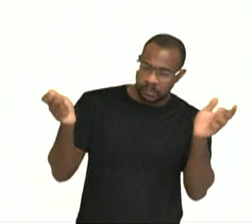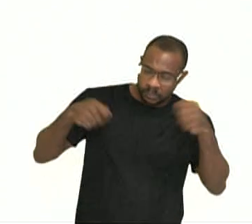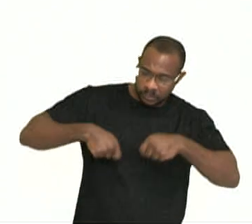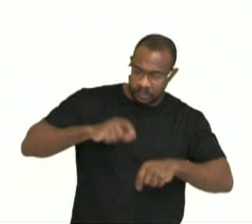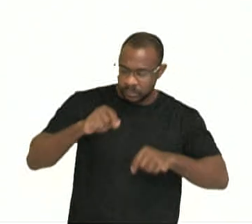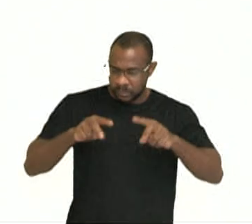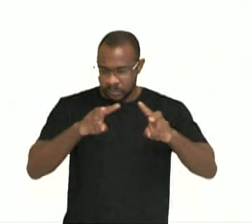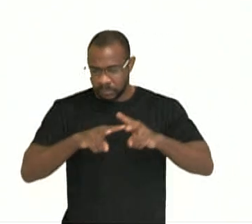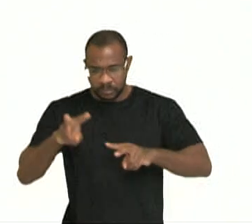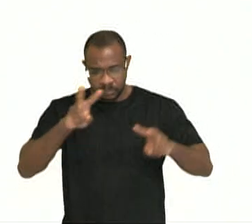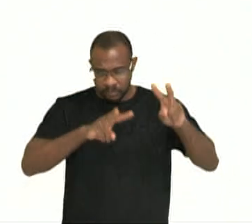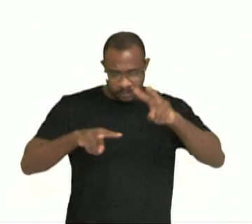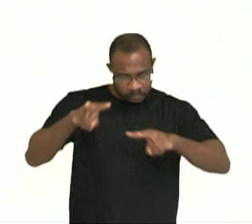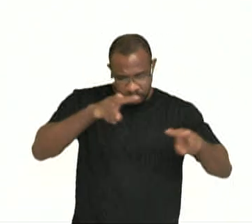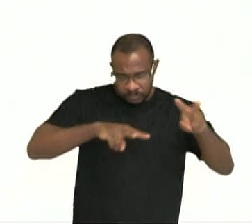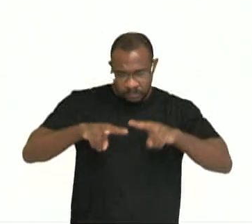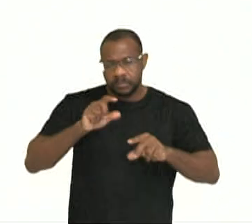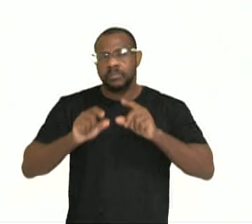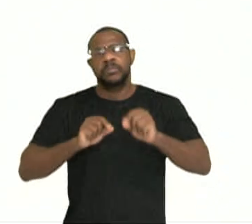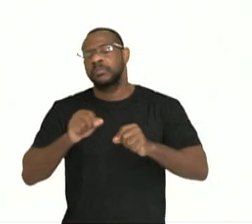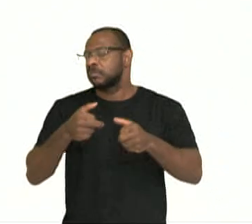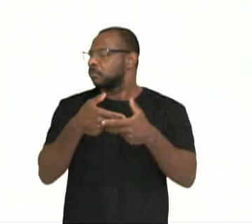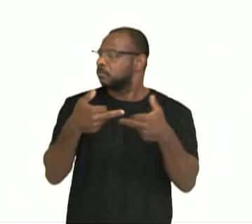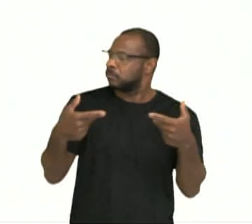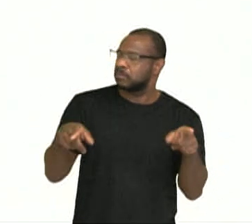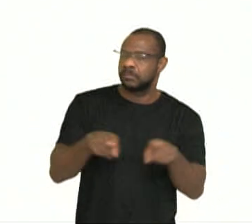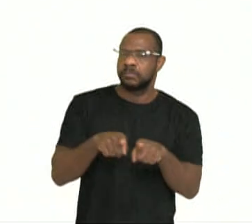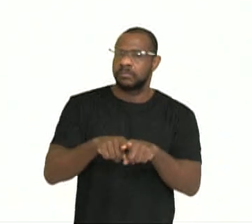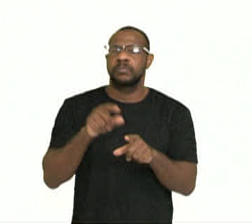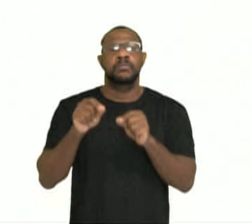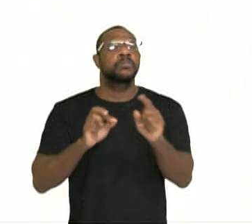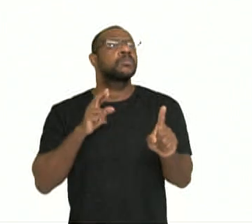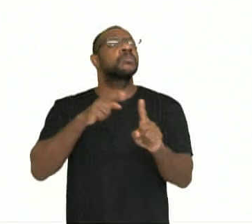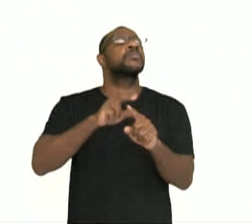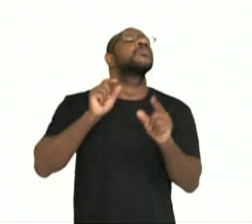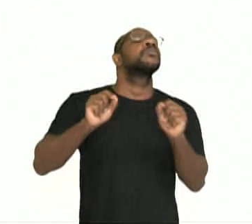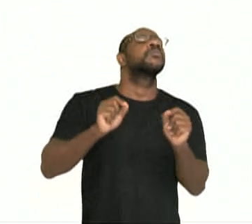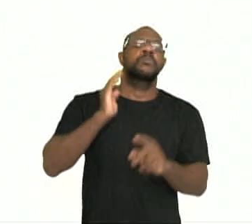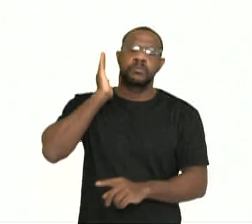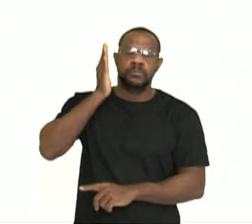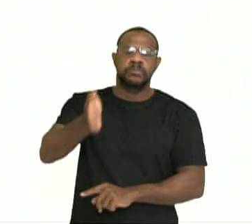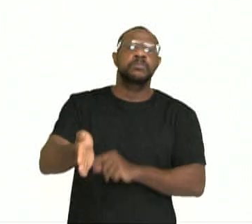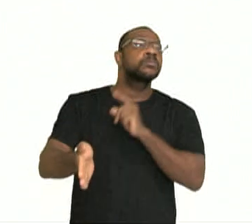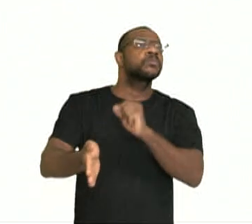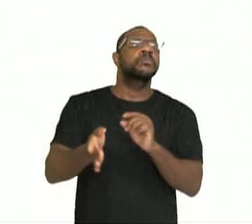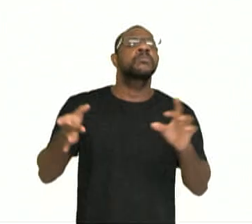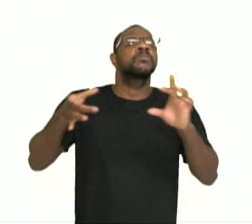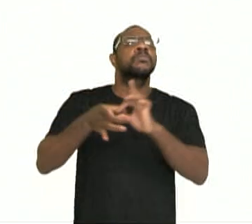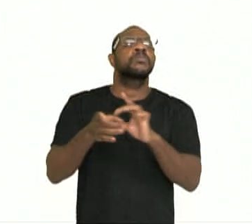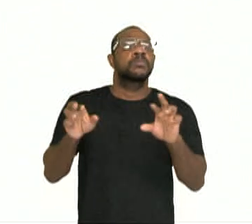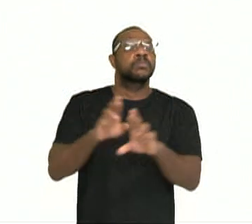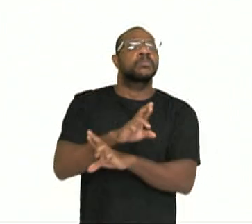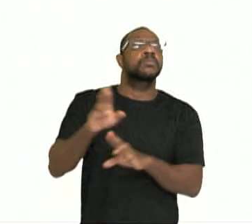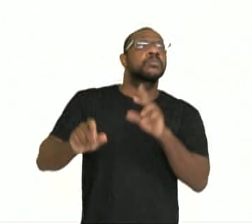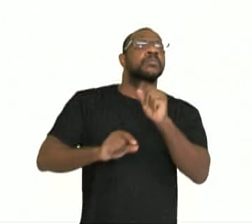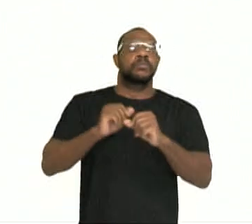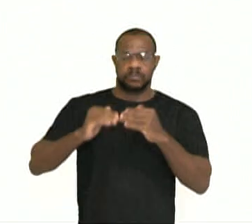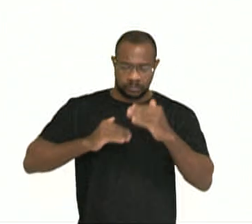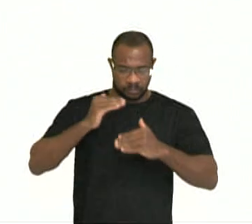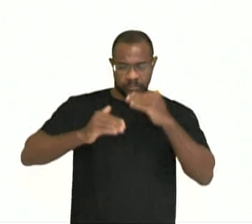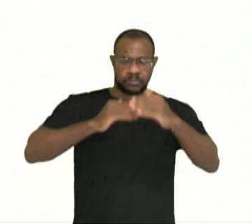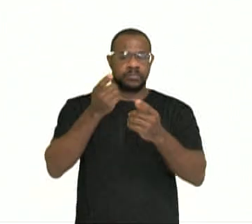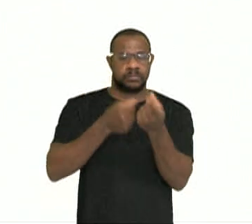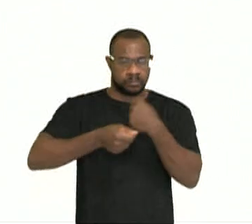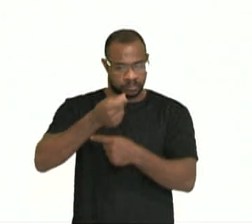análise em cima de determinados elementos referentes e diretamente relacionados ao desenvolvimento